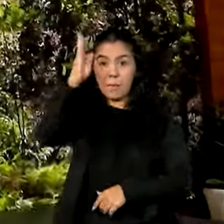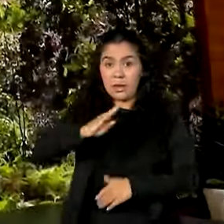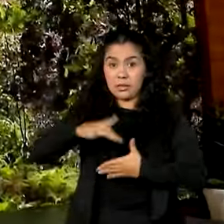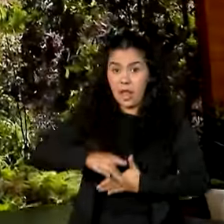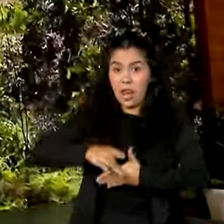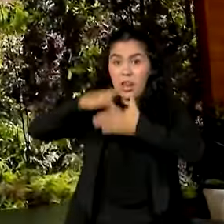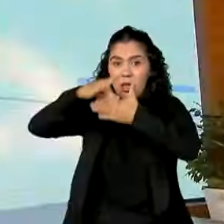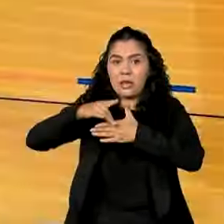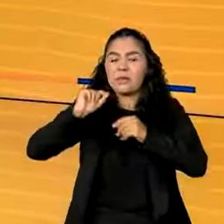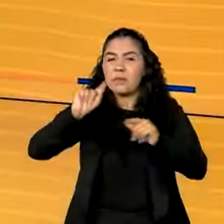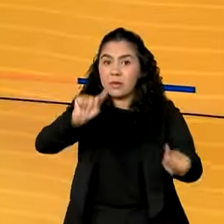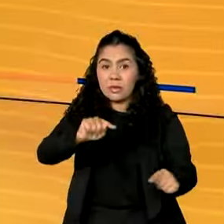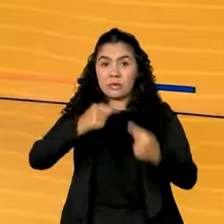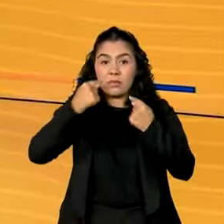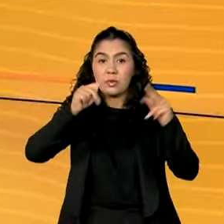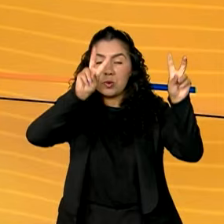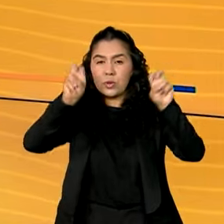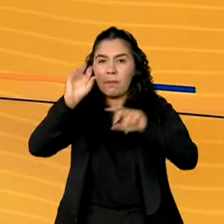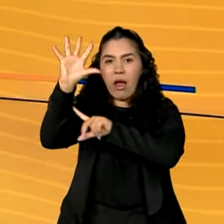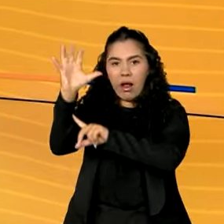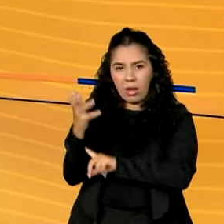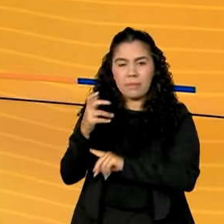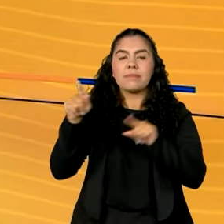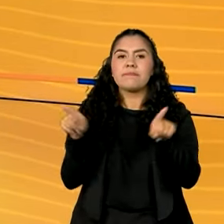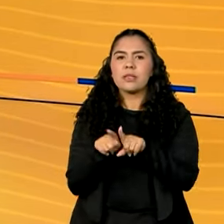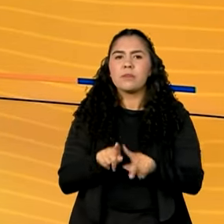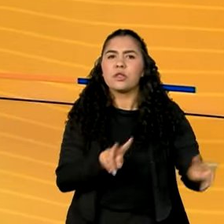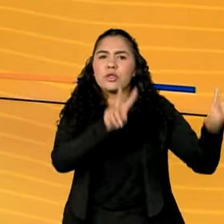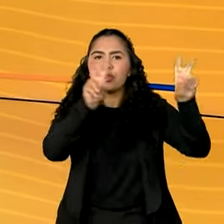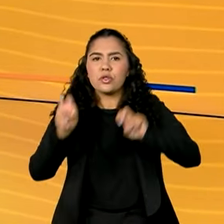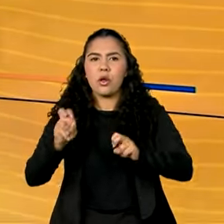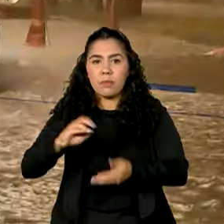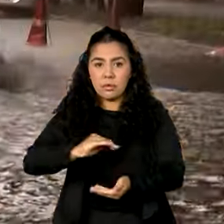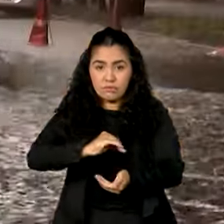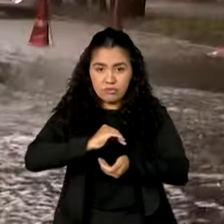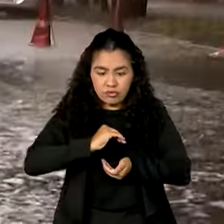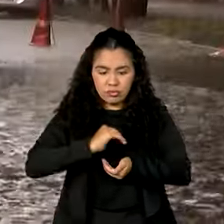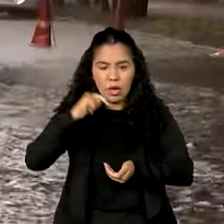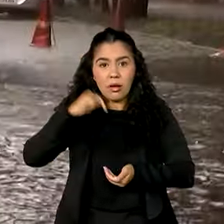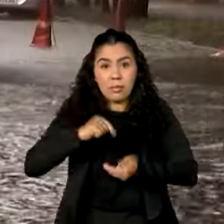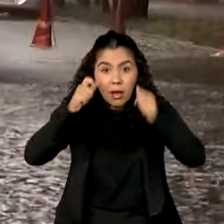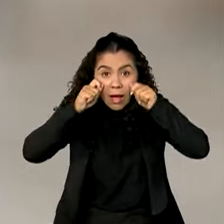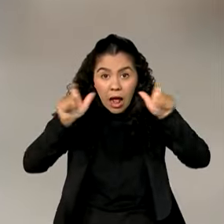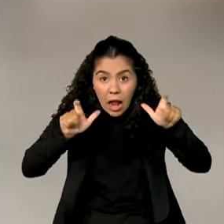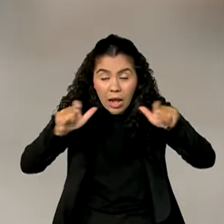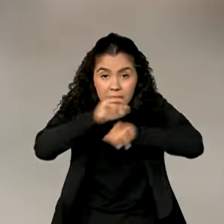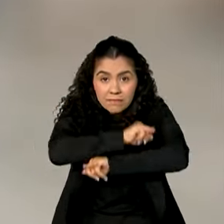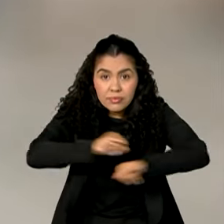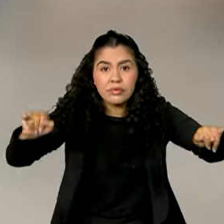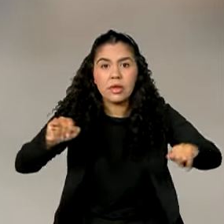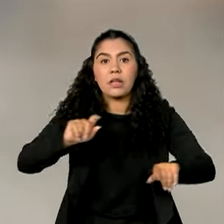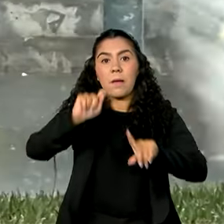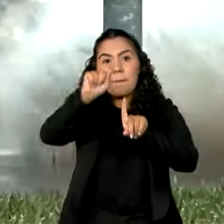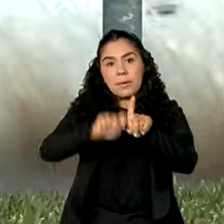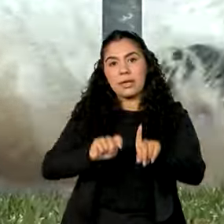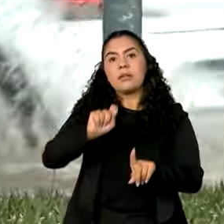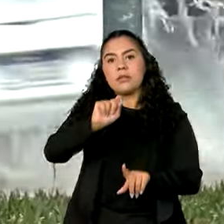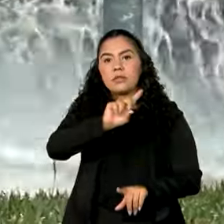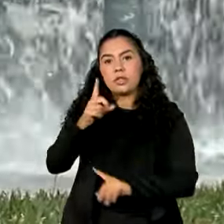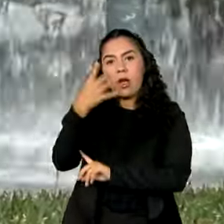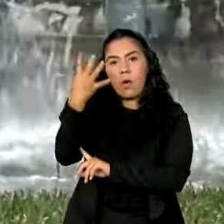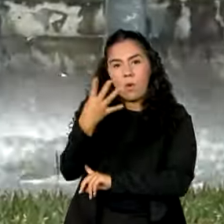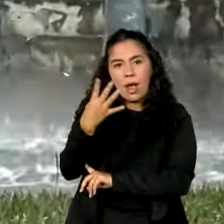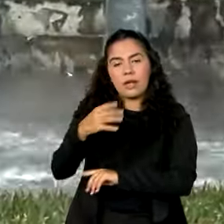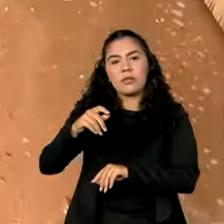desafios climáticos. Defesa Civil alerta, a partir de 4 de dezembro, novo sistema chega ao sul